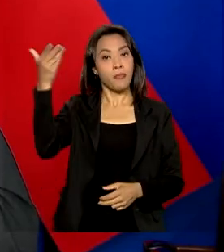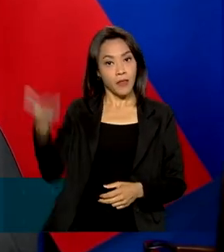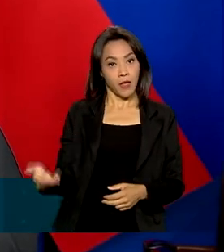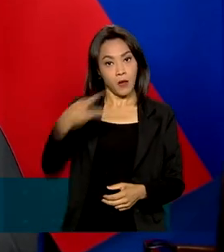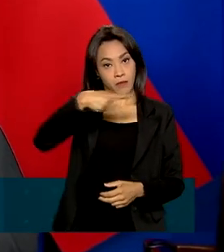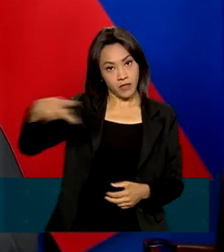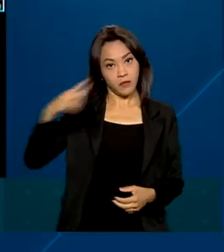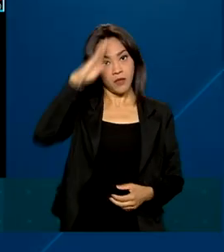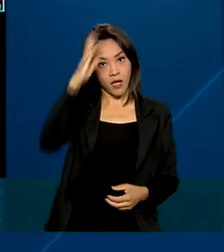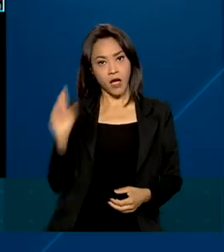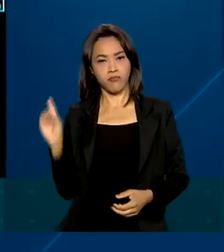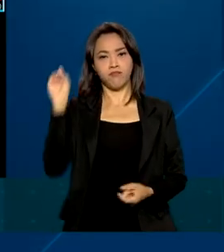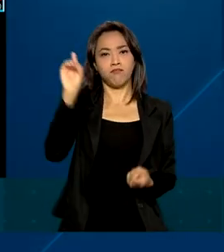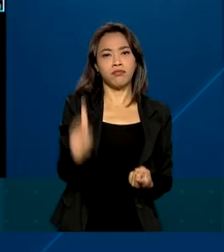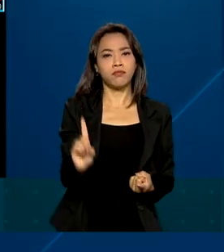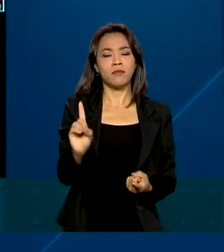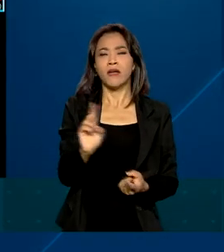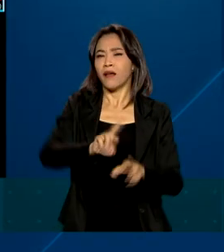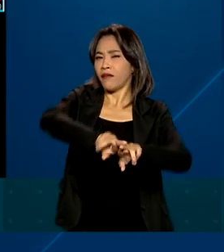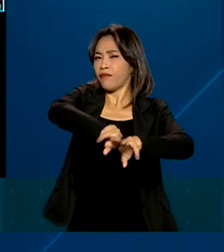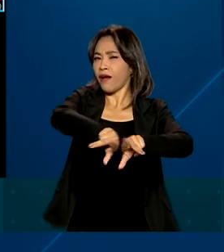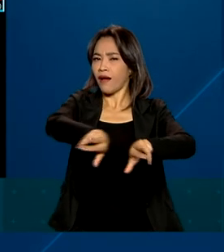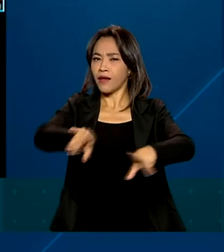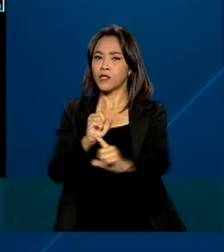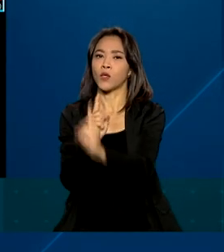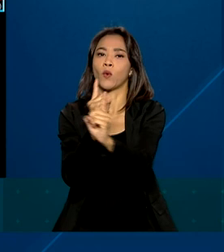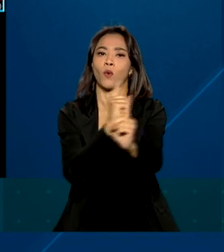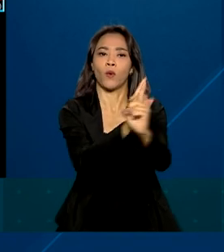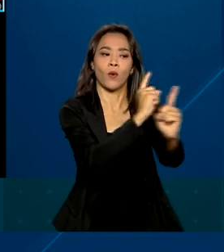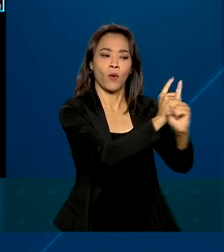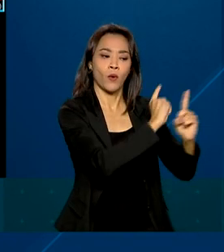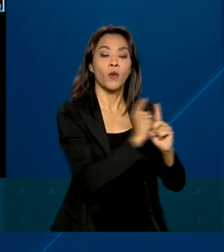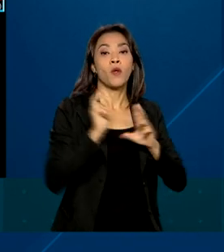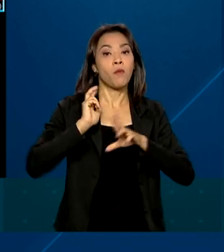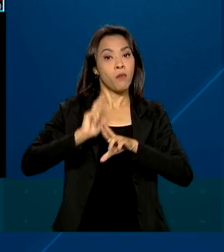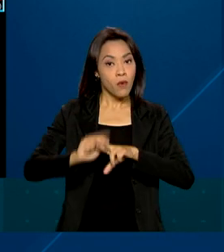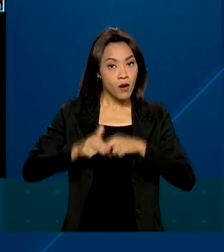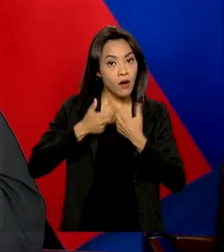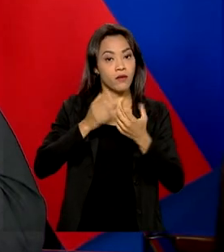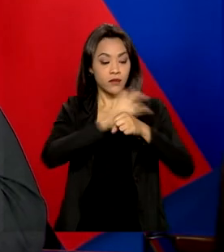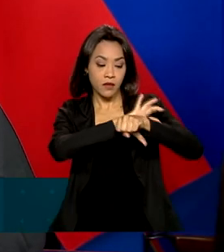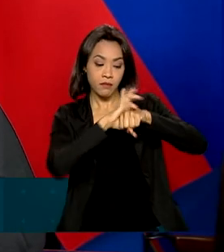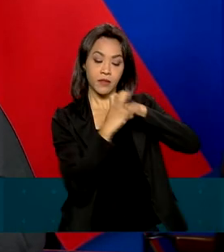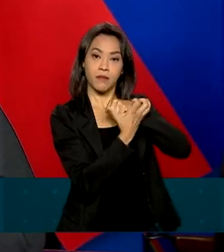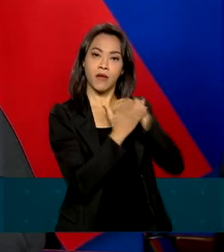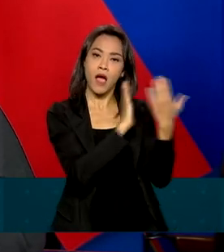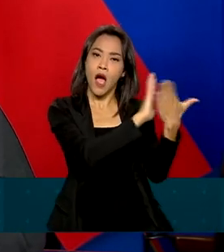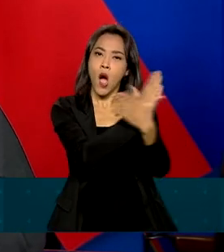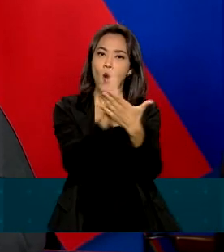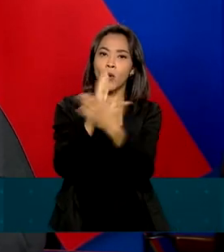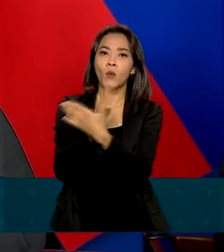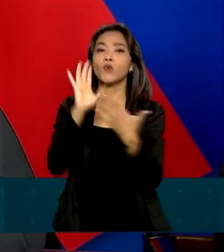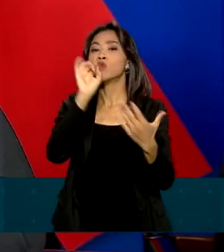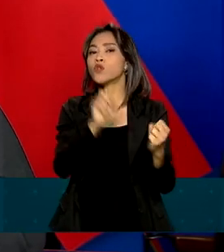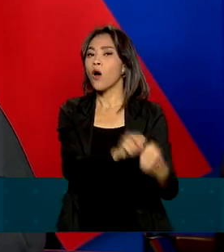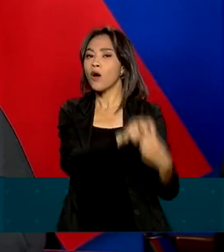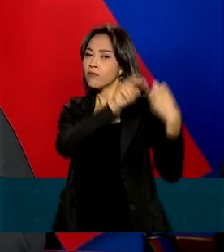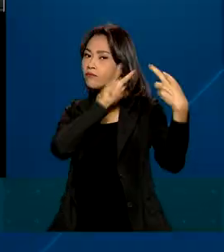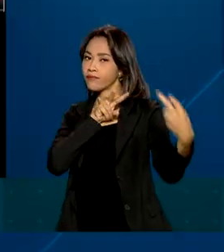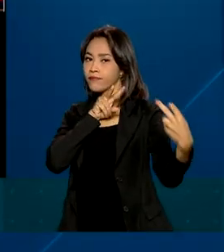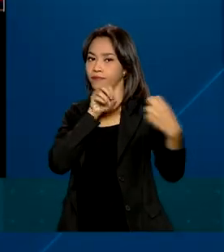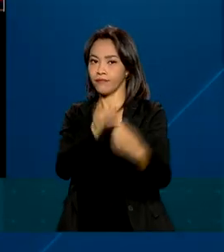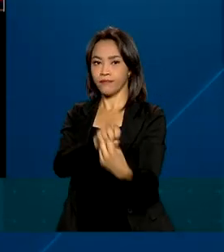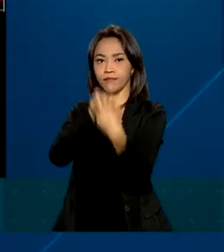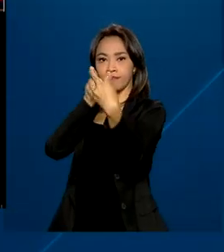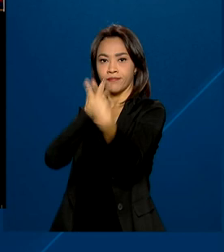esteve presente em vários encontros. Por causa da pandemia de Covid-19, alguns foram feitos de forma virtual,